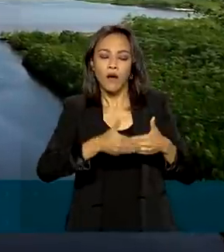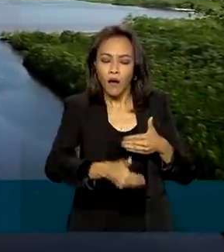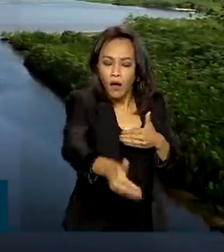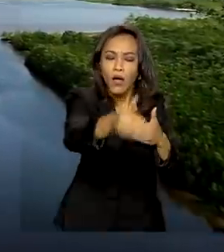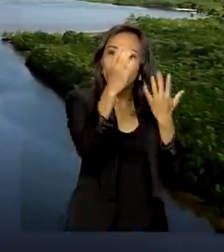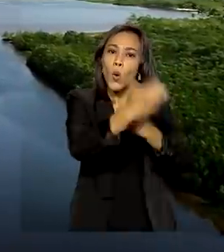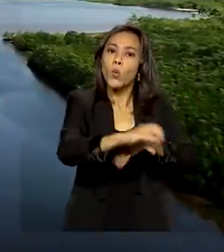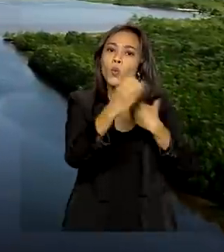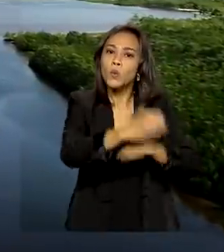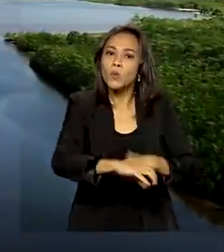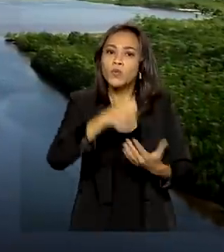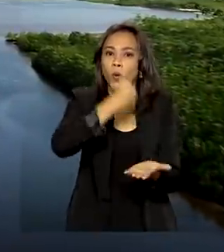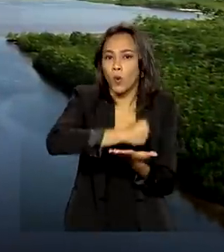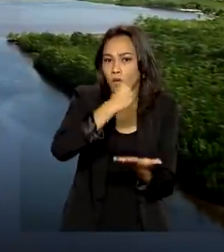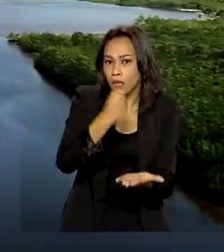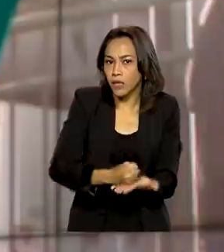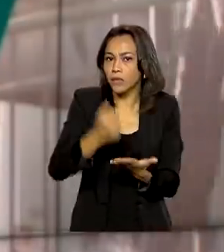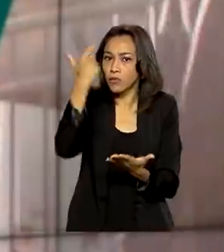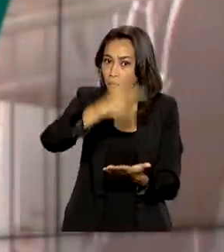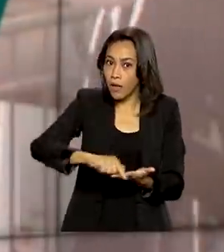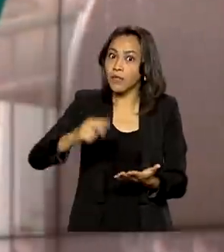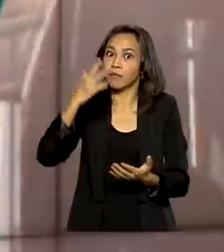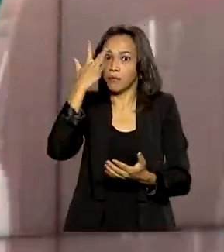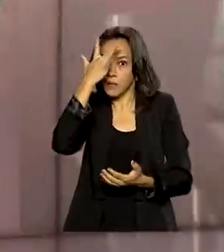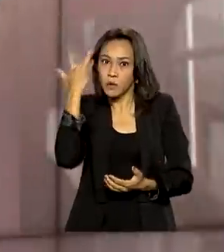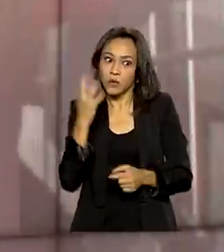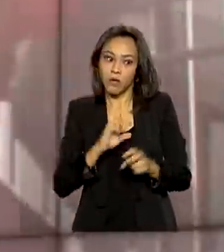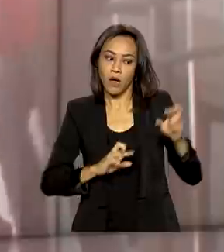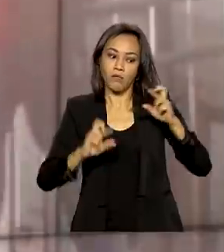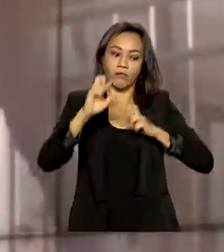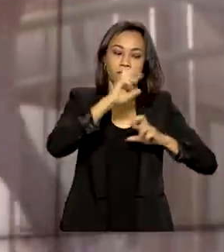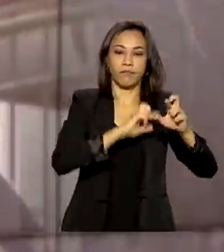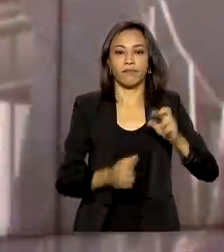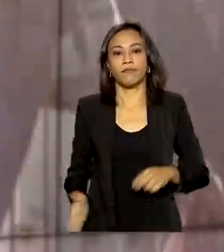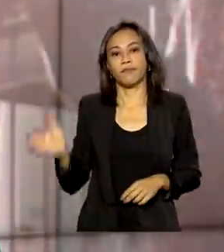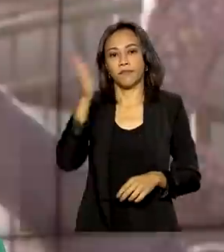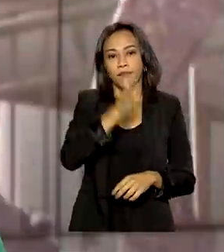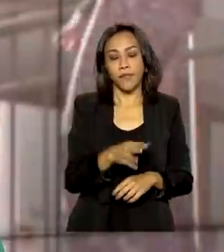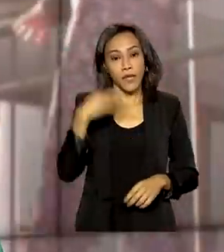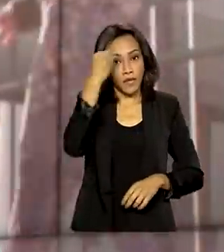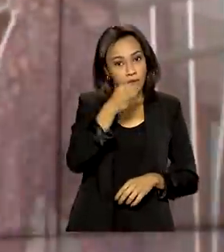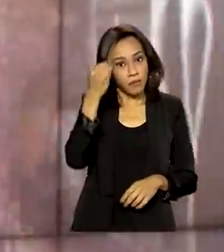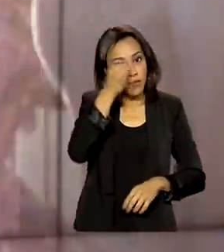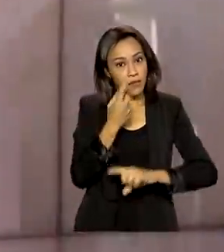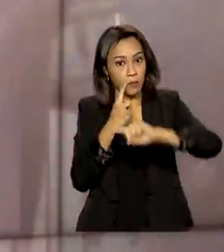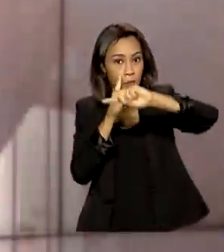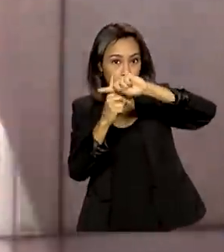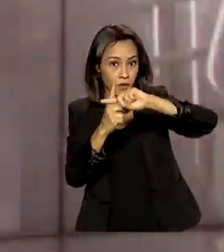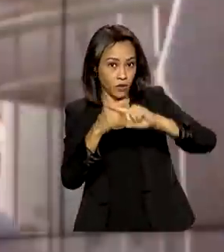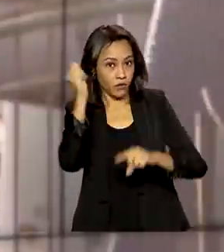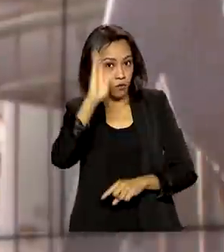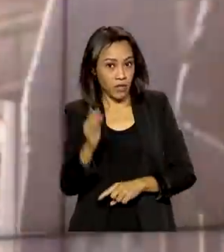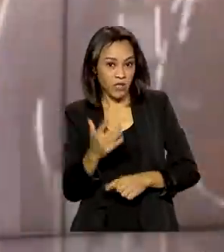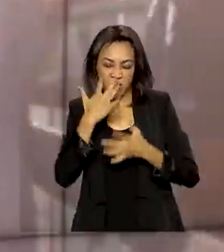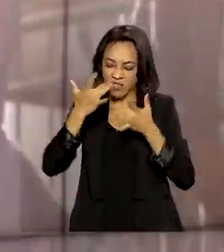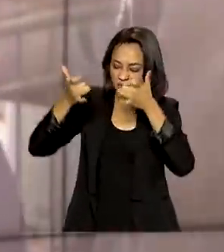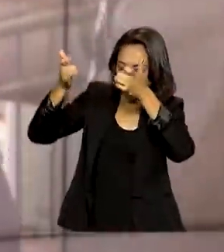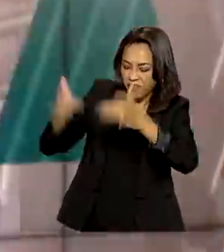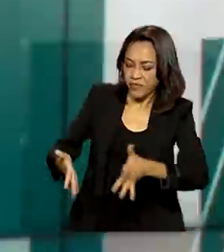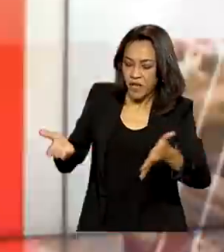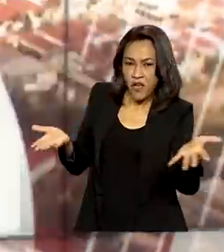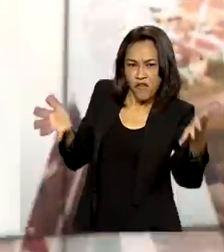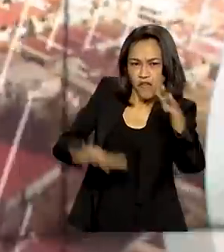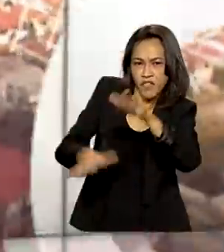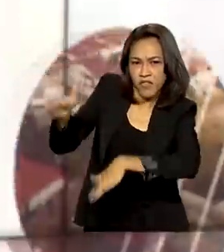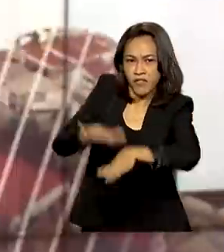a contratação de mais fiscais. E a experiência positiva do Brasil no fechamento de lixões a céu aberto foi